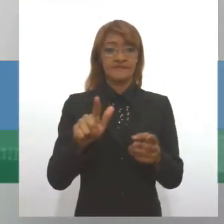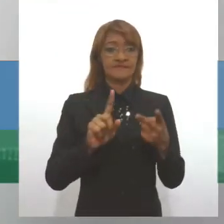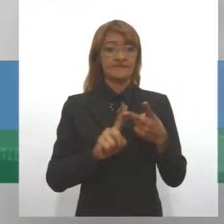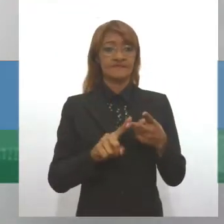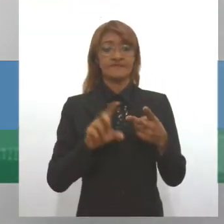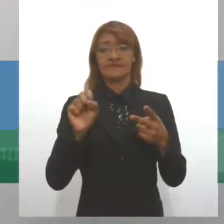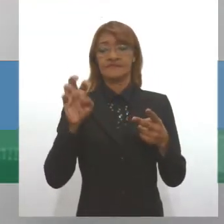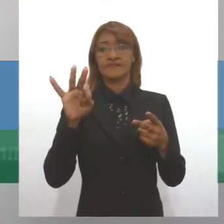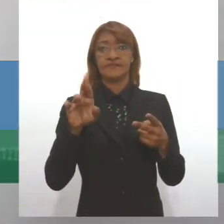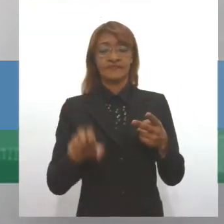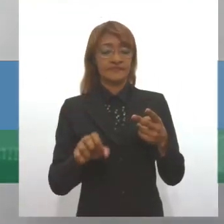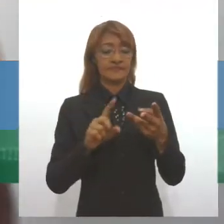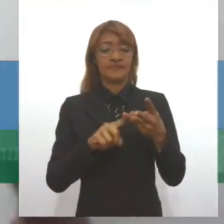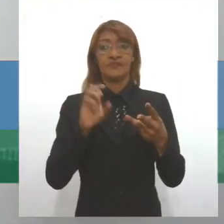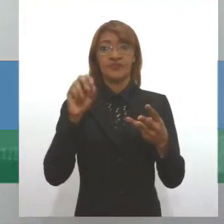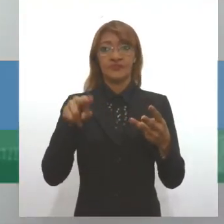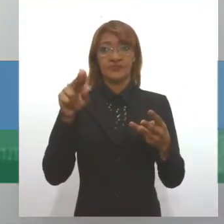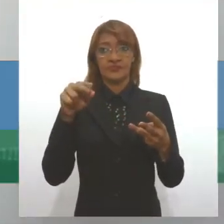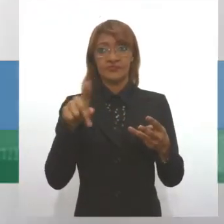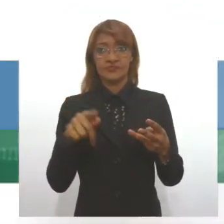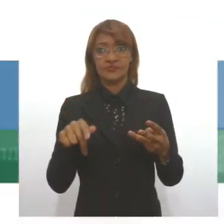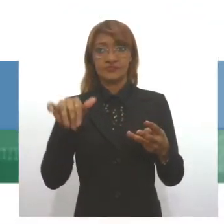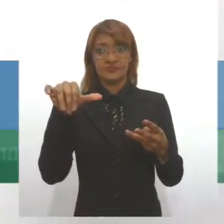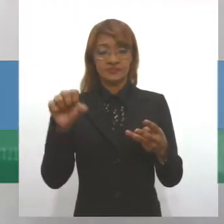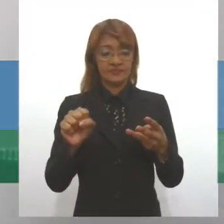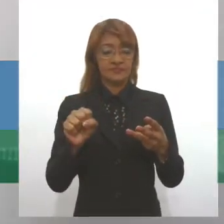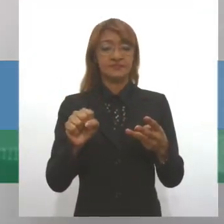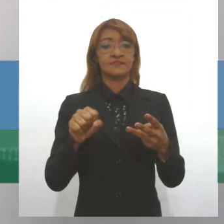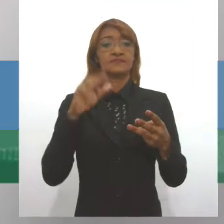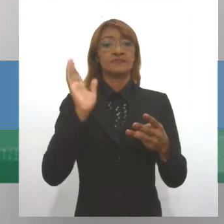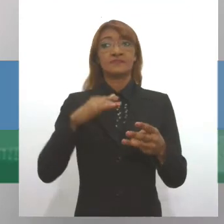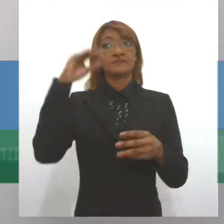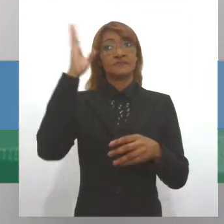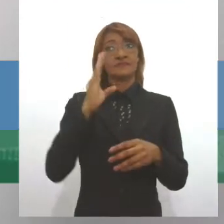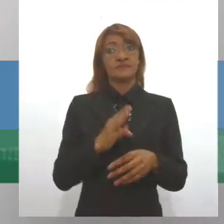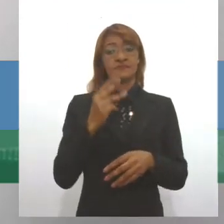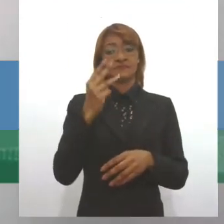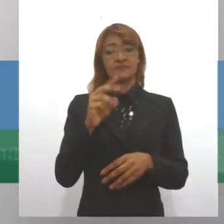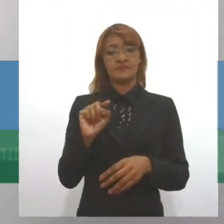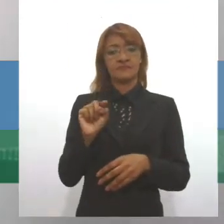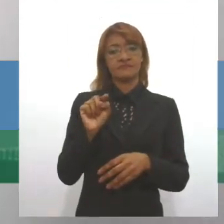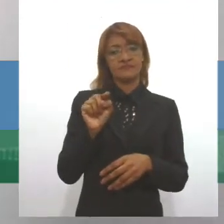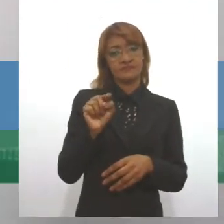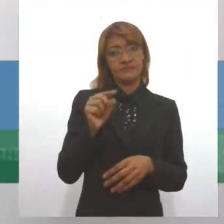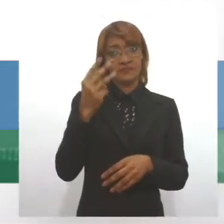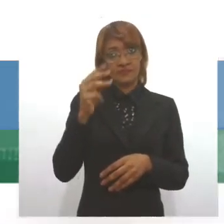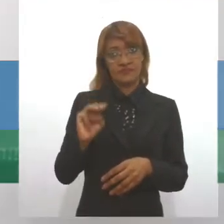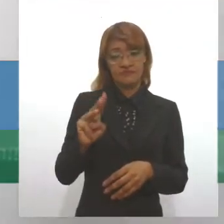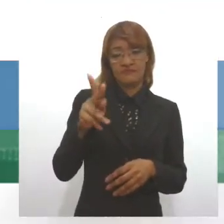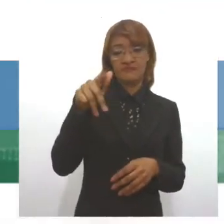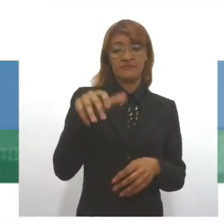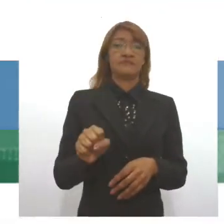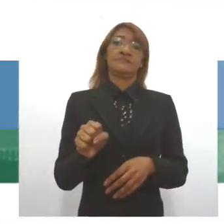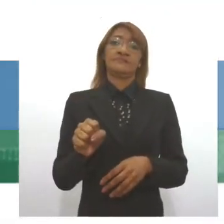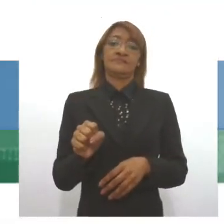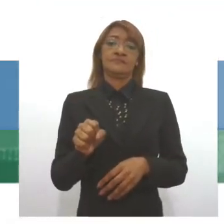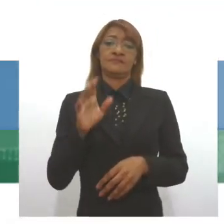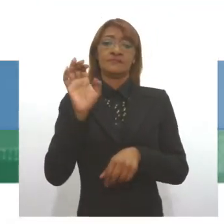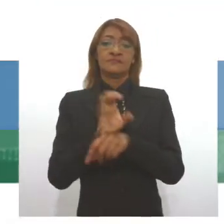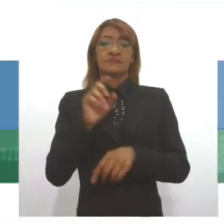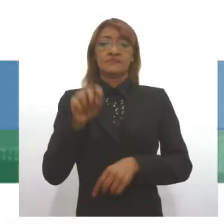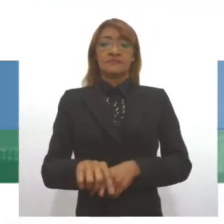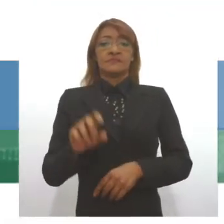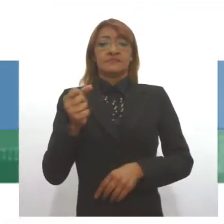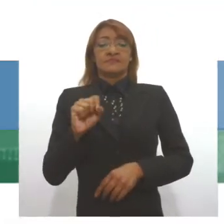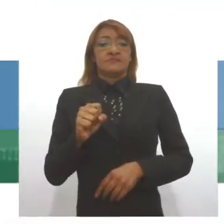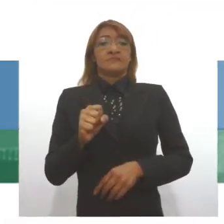tem os Rons. Então, no Brasil, nós calculamos cerca de 3 milhões de ciganos. O estado de Sergipe é um estado